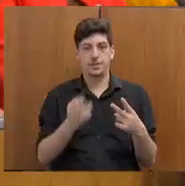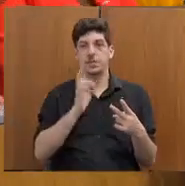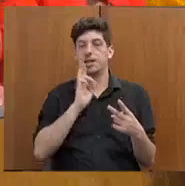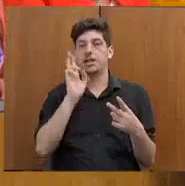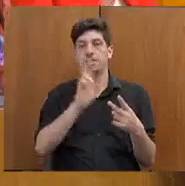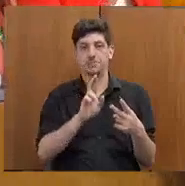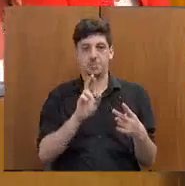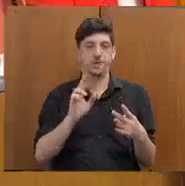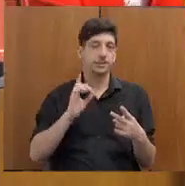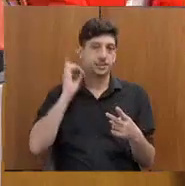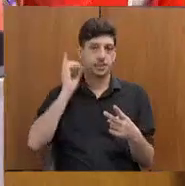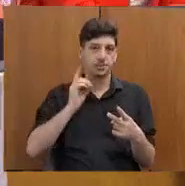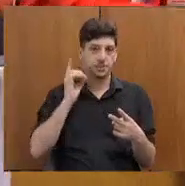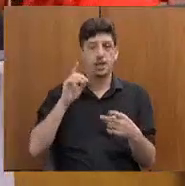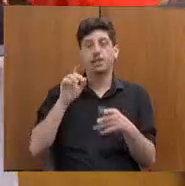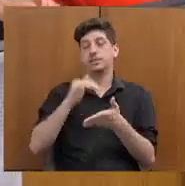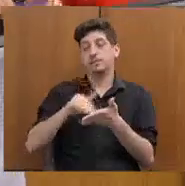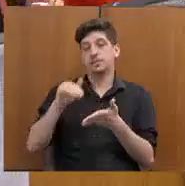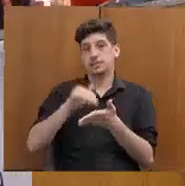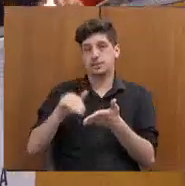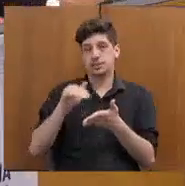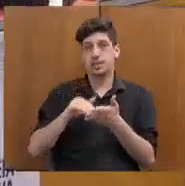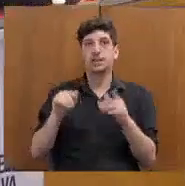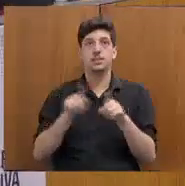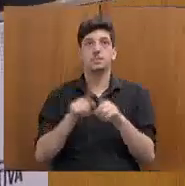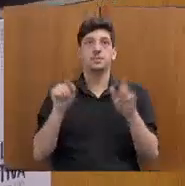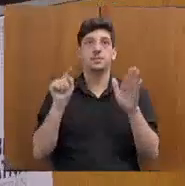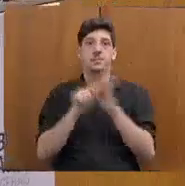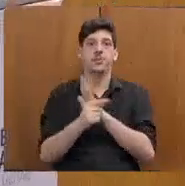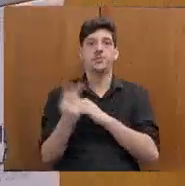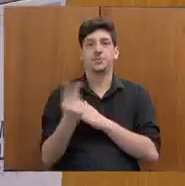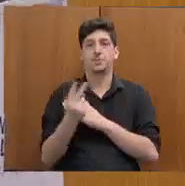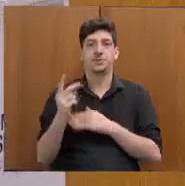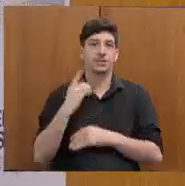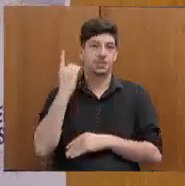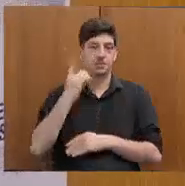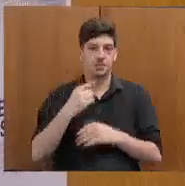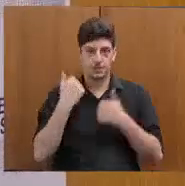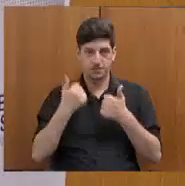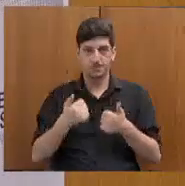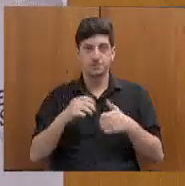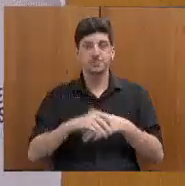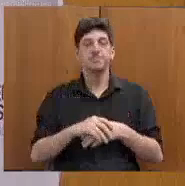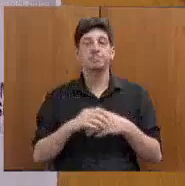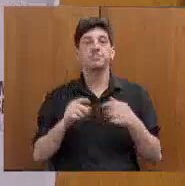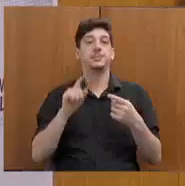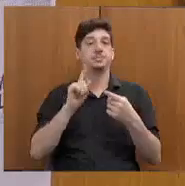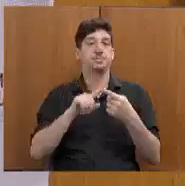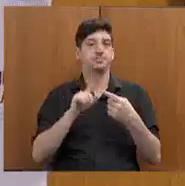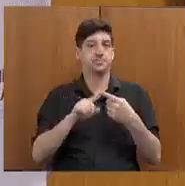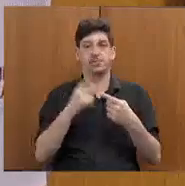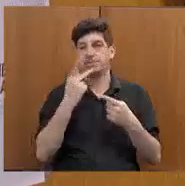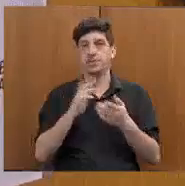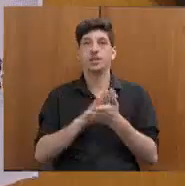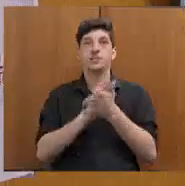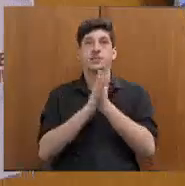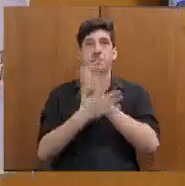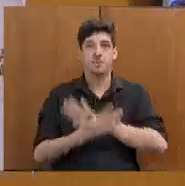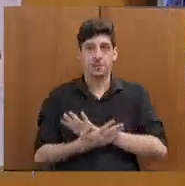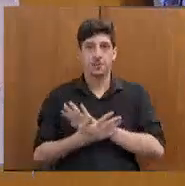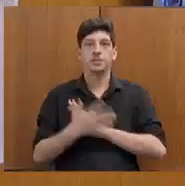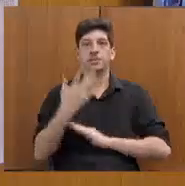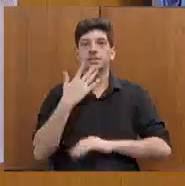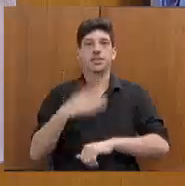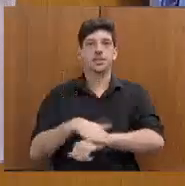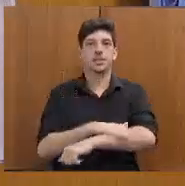da nossa secretária e nas perguntas dos dois digníssimos deputados. O primeiro é com relação ao preconceito racial no